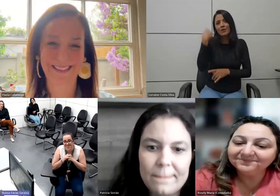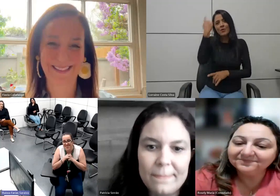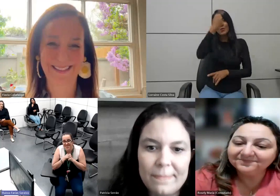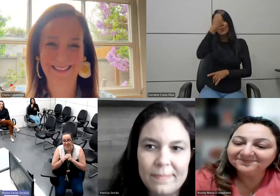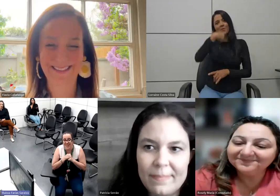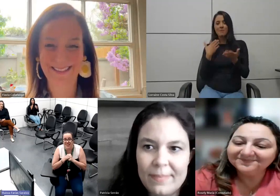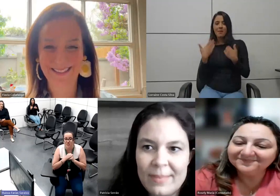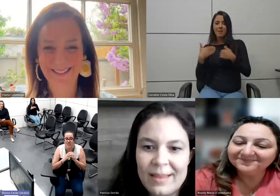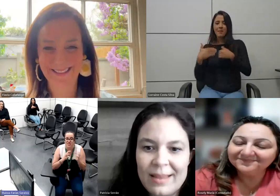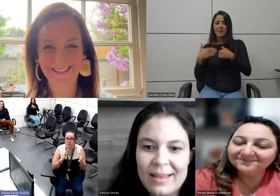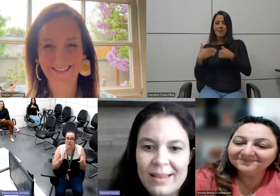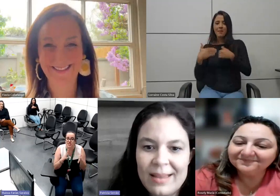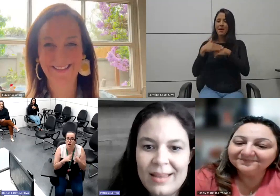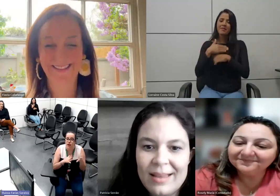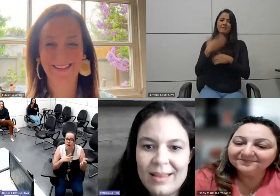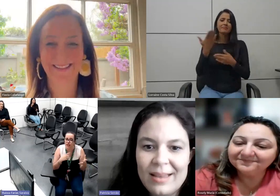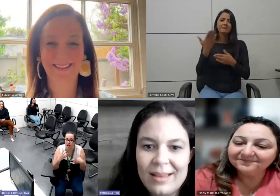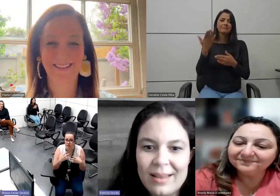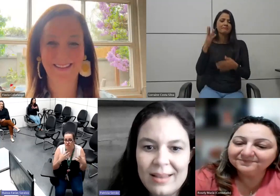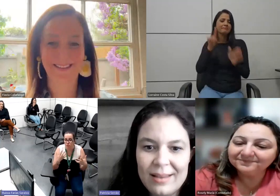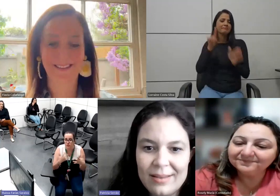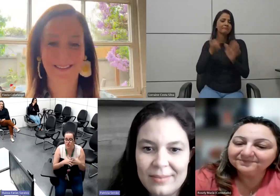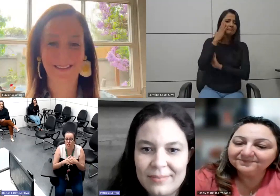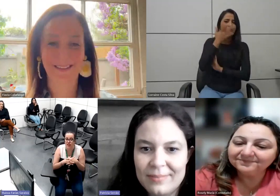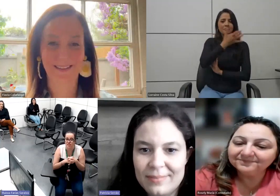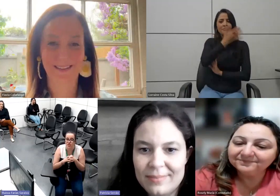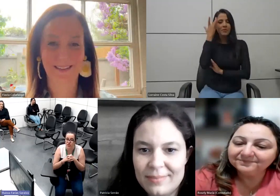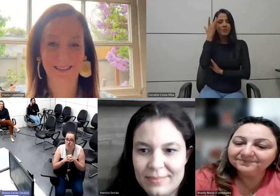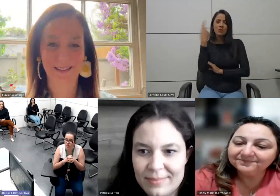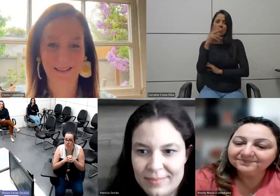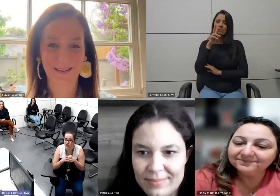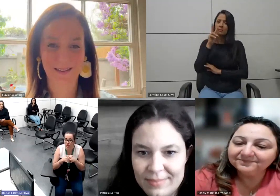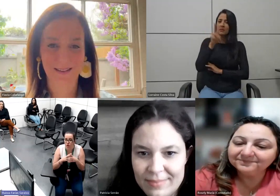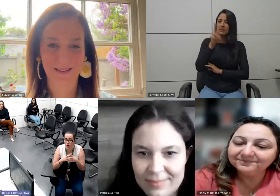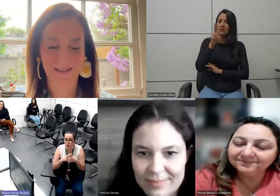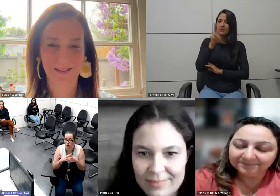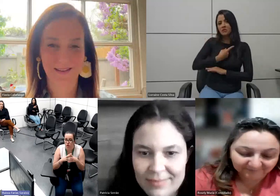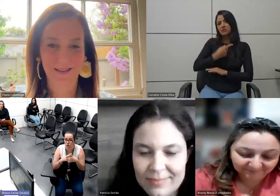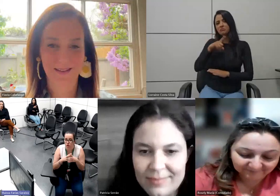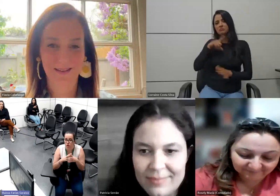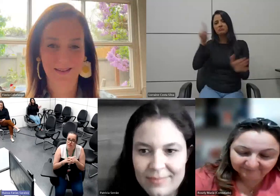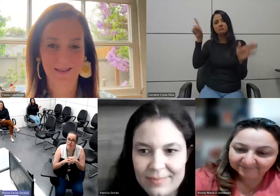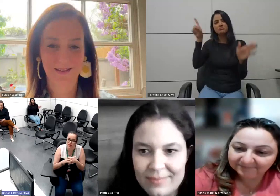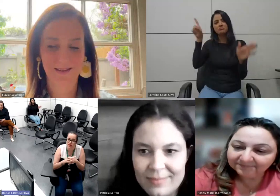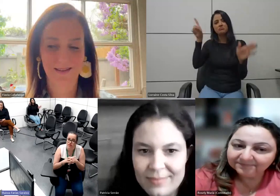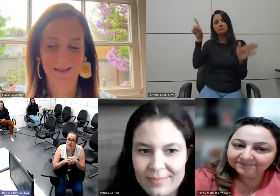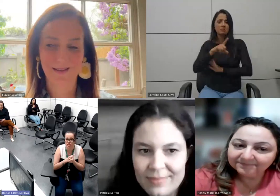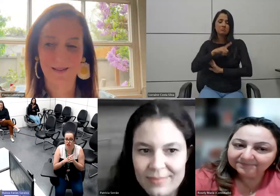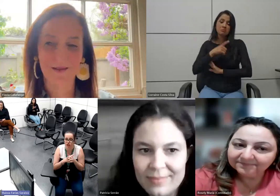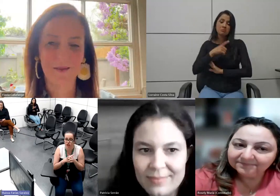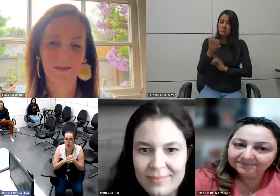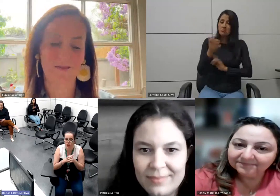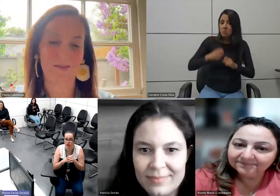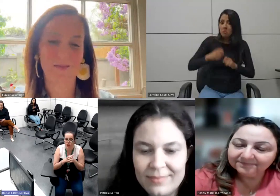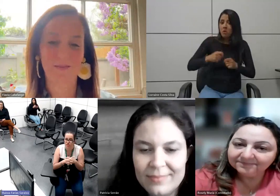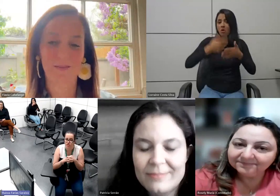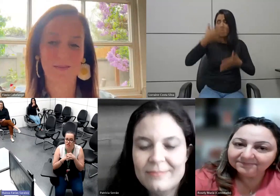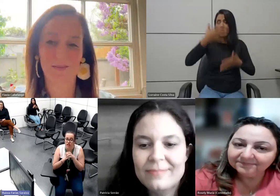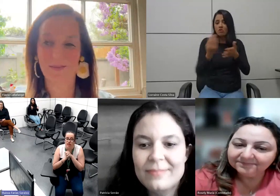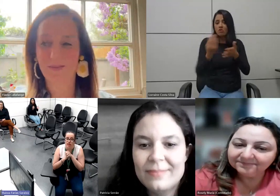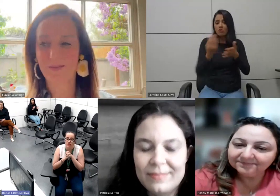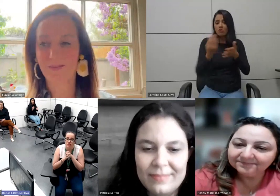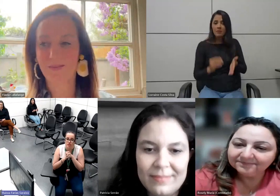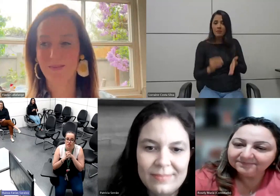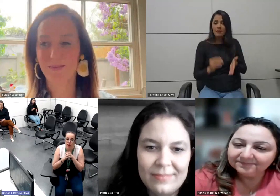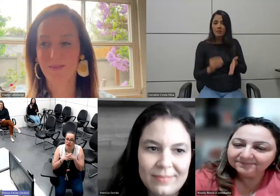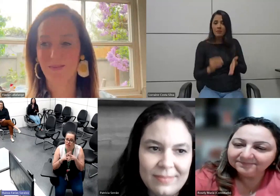hora de conversa eu queria saber se alguém do pessoal que está assistindo a gente tem alguma pergunta se quiser pode deixar aqui no chat